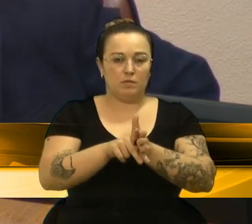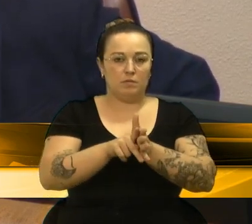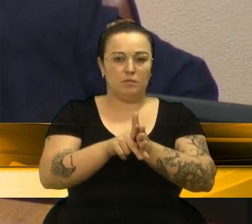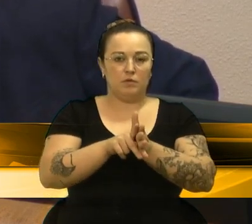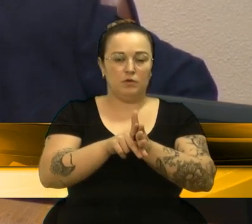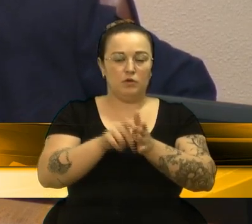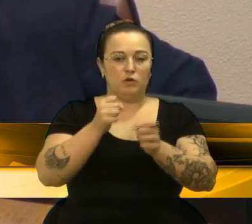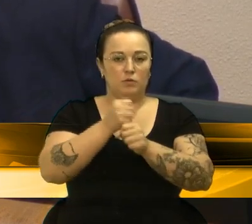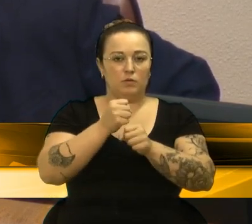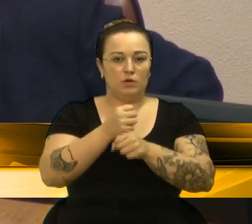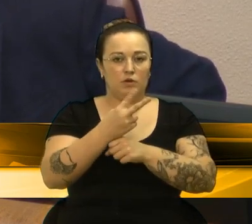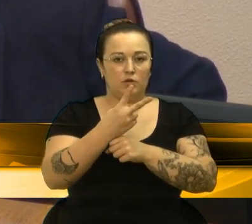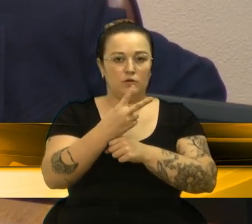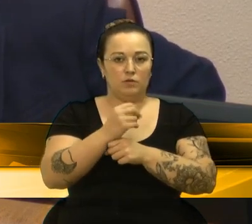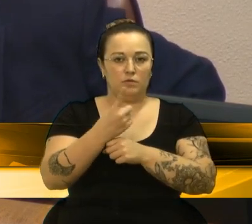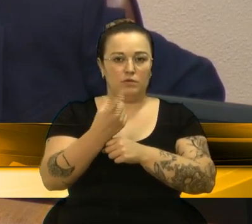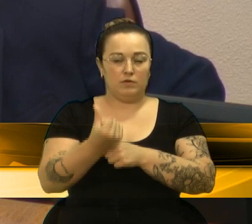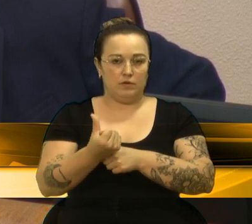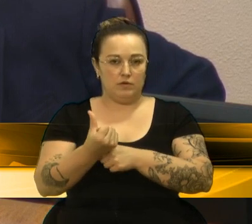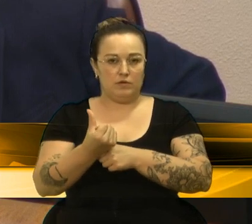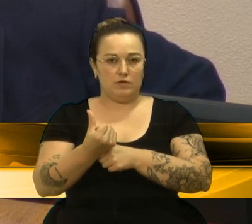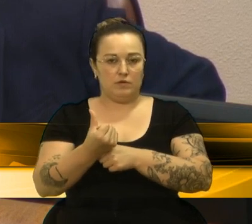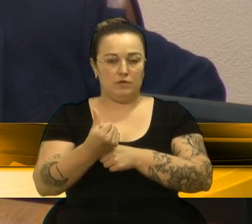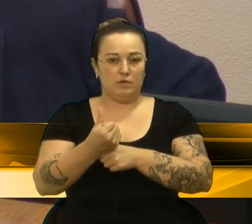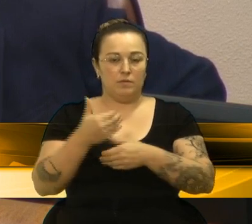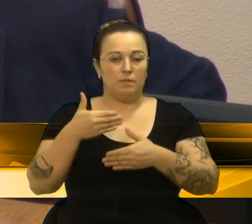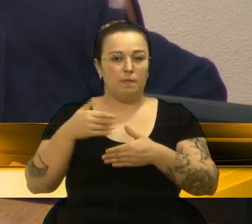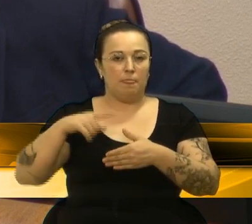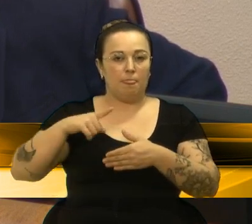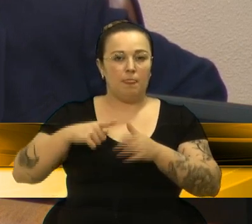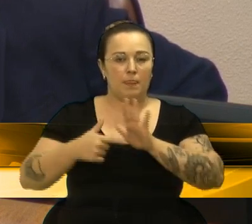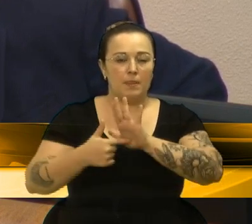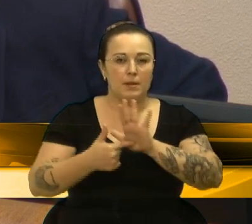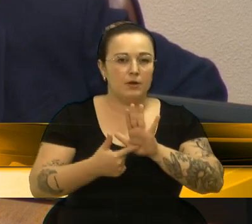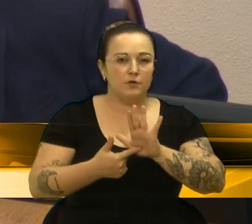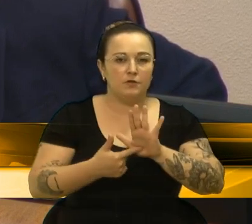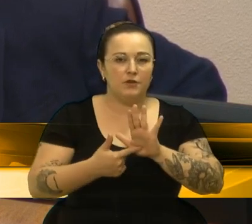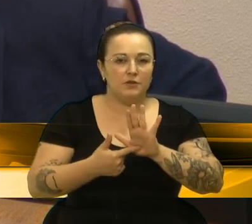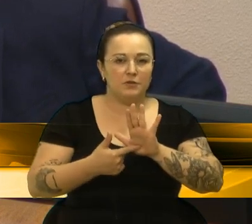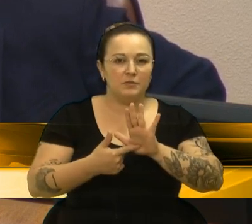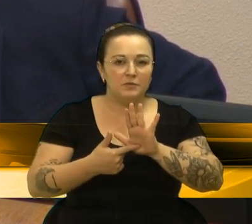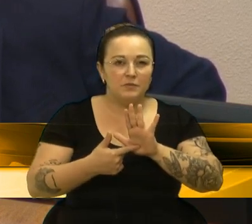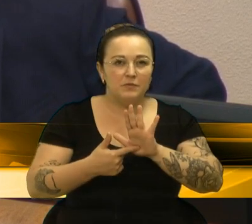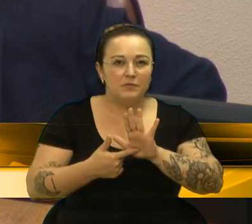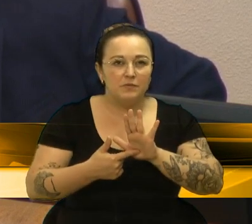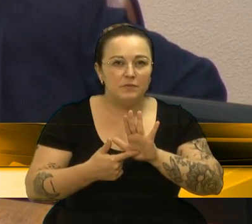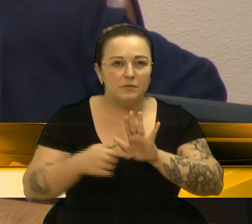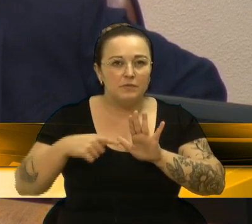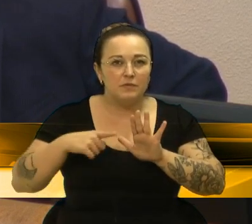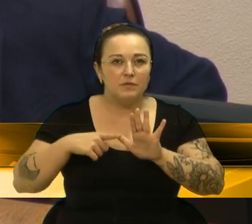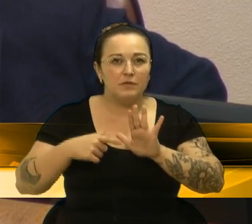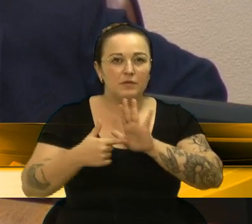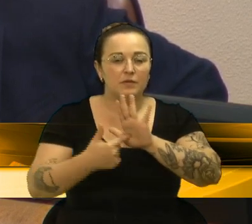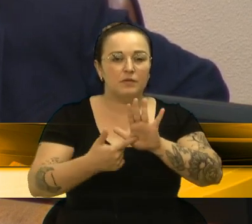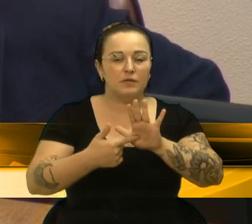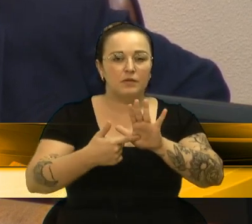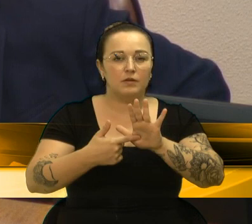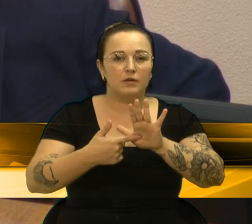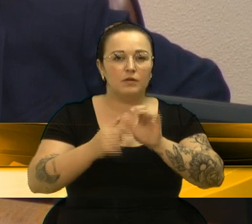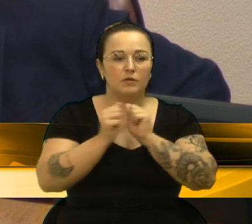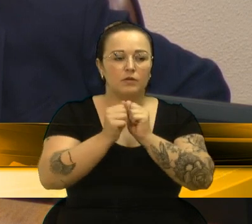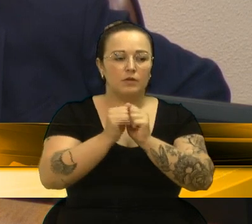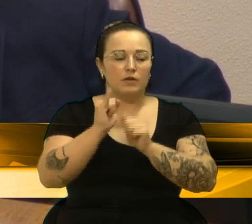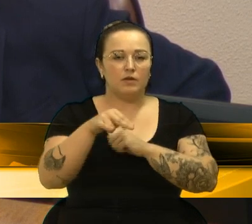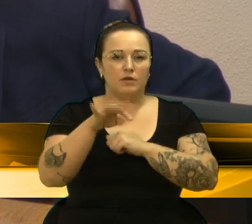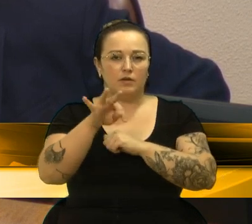no ano de 2016. Nesse sentido, cabe informar que neste diapasão será explicitado a realidade dos fatos como ocorridos em sua íntegra, inclusive